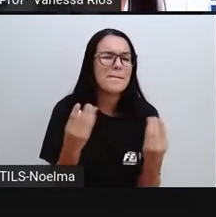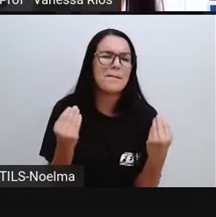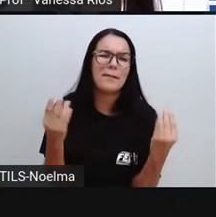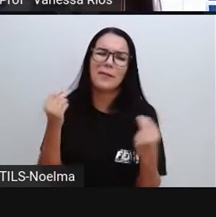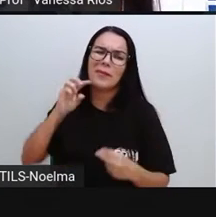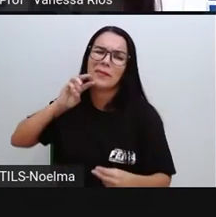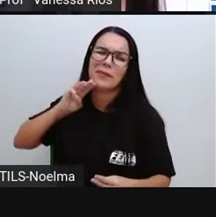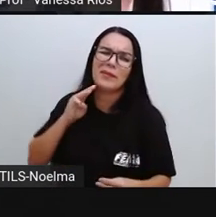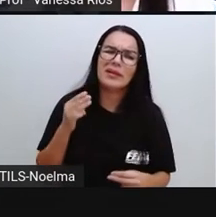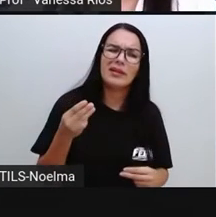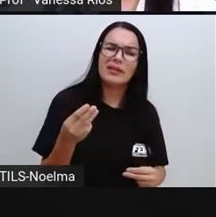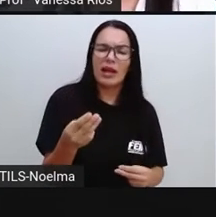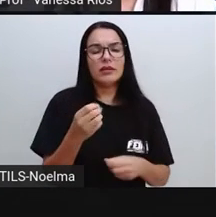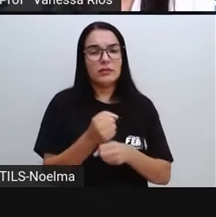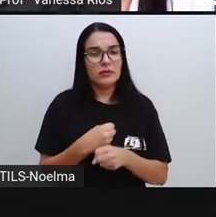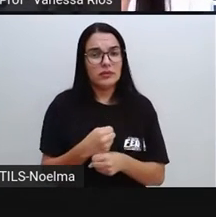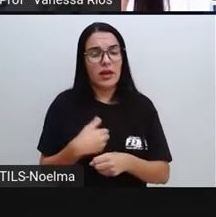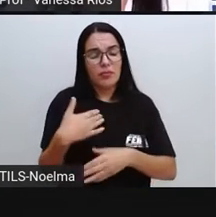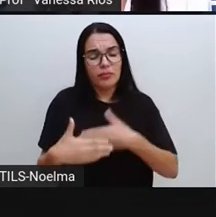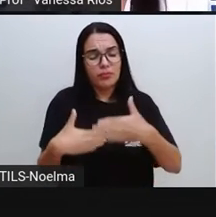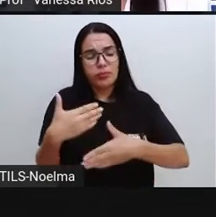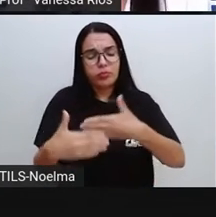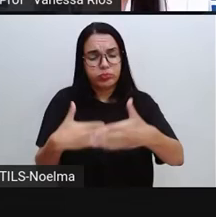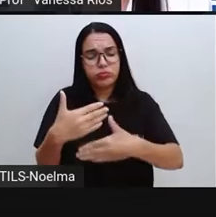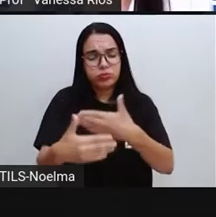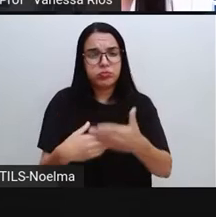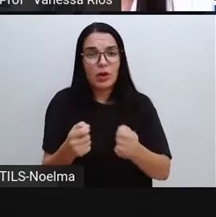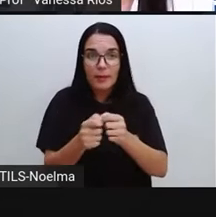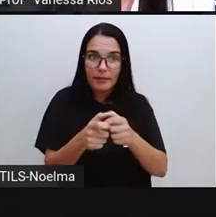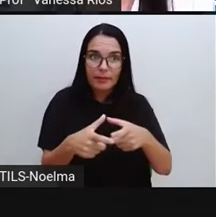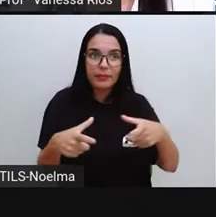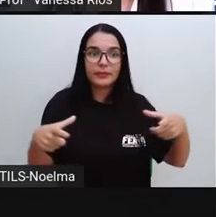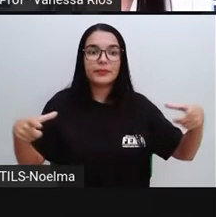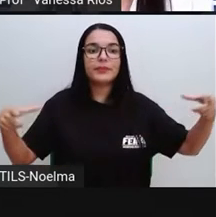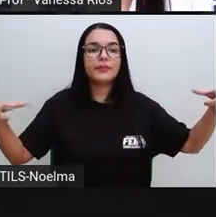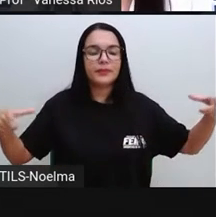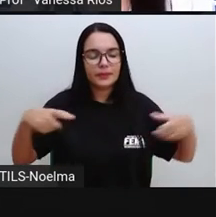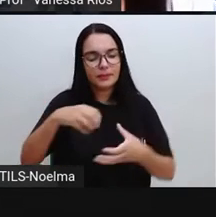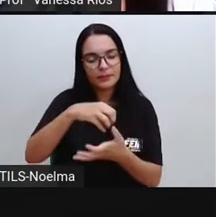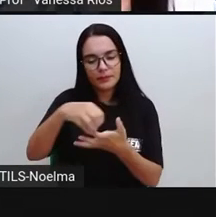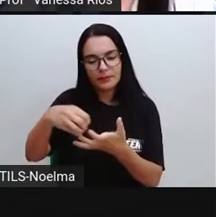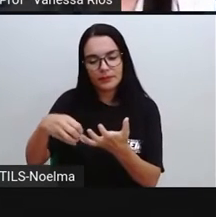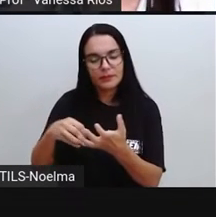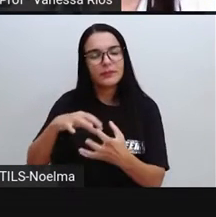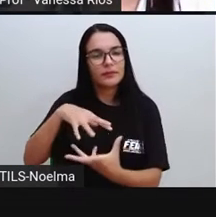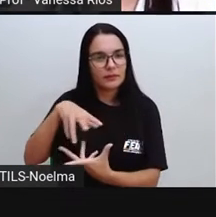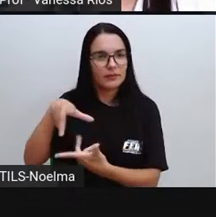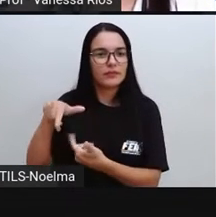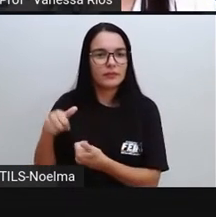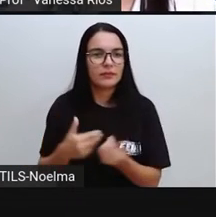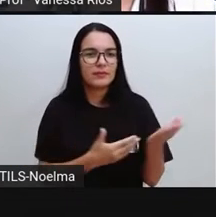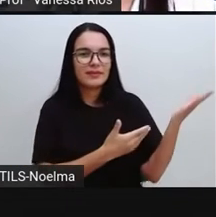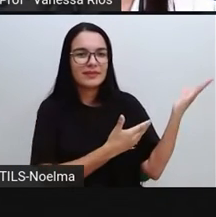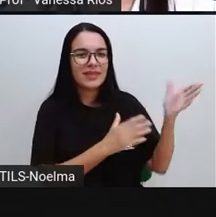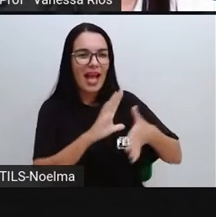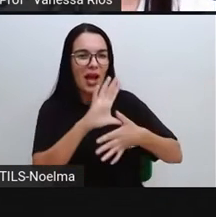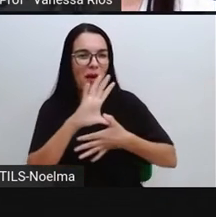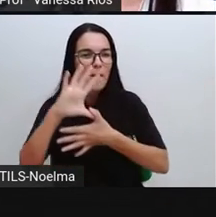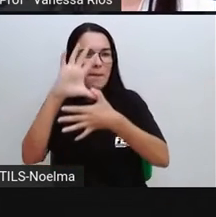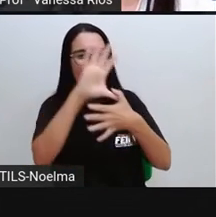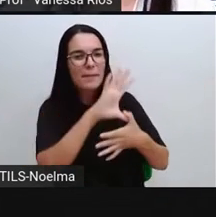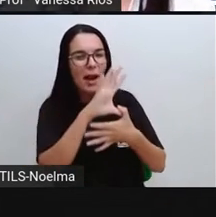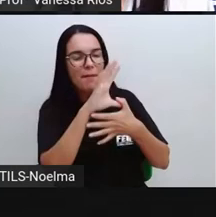processo e favoreceu a esse povoamento de todo o planeta. E esse mapa que é para trás aqui,